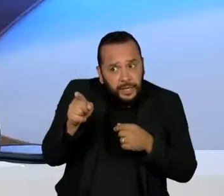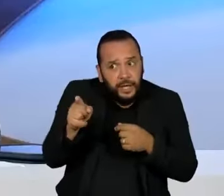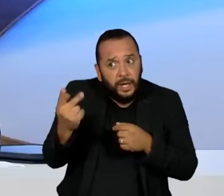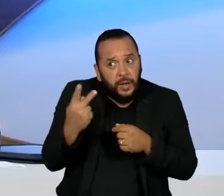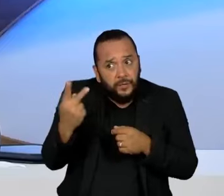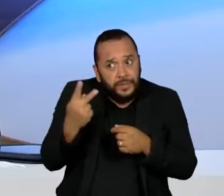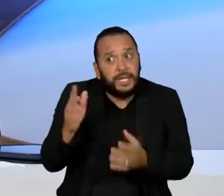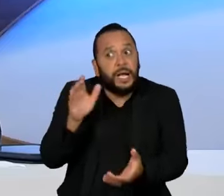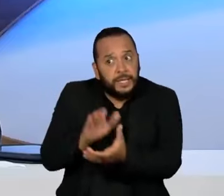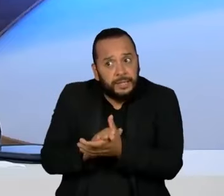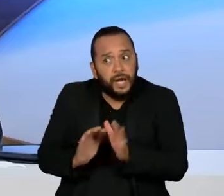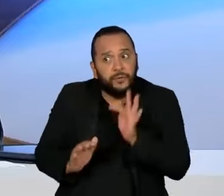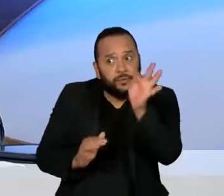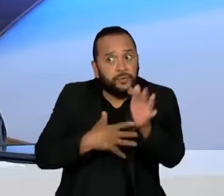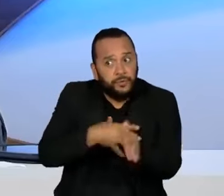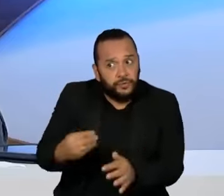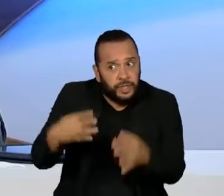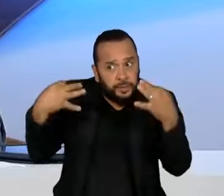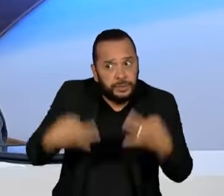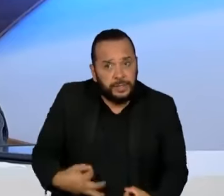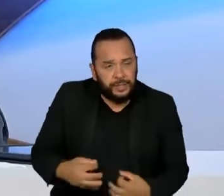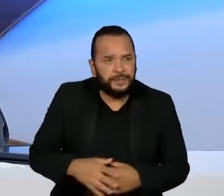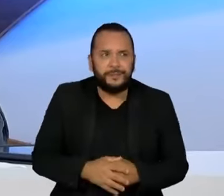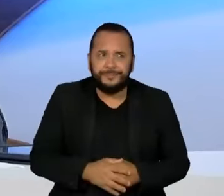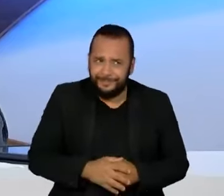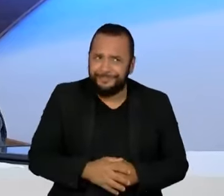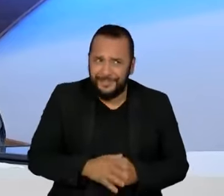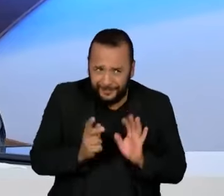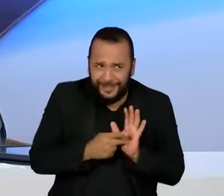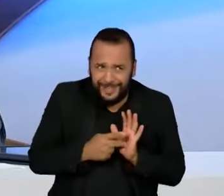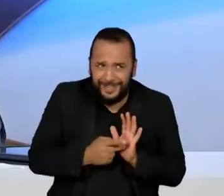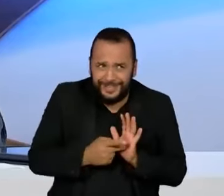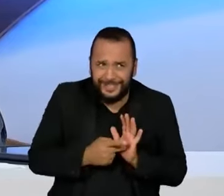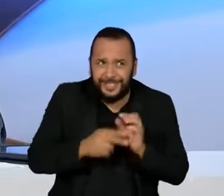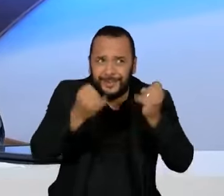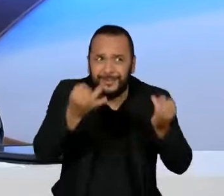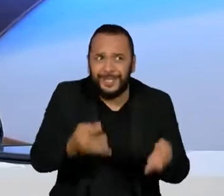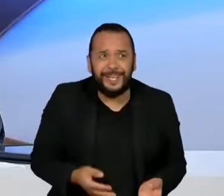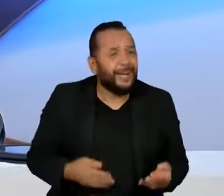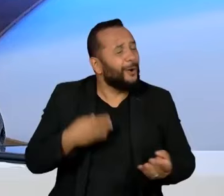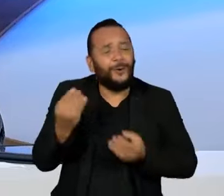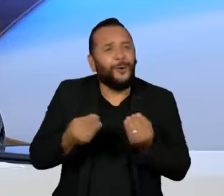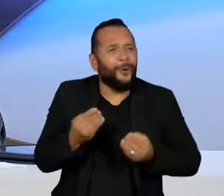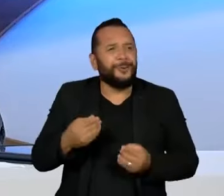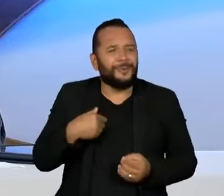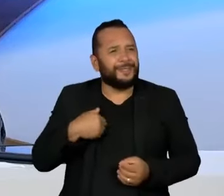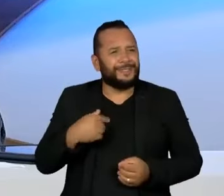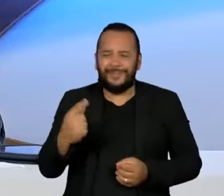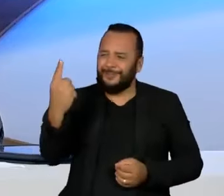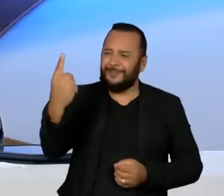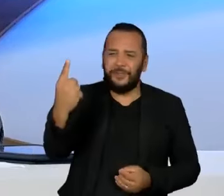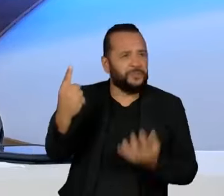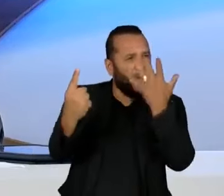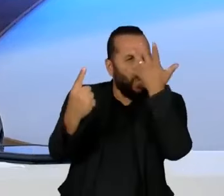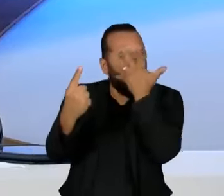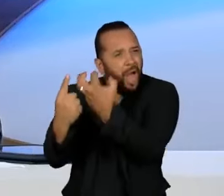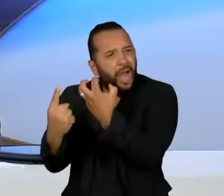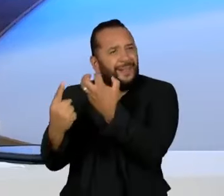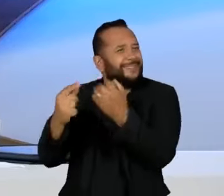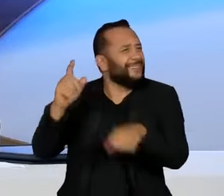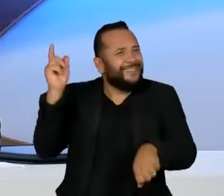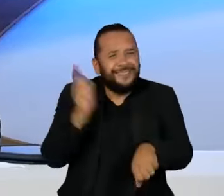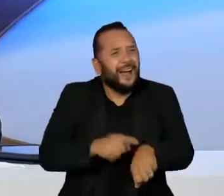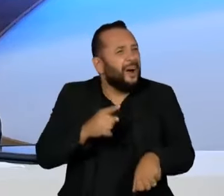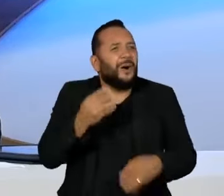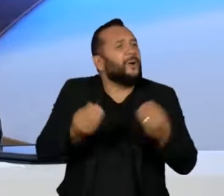com essa certeza. Eu queria que você contasse um pouquinho mais, assim, o que você sentiu, de onde veio essa certeza, assim,